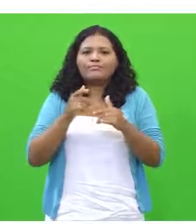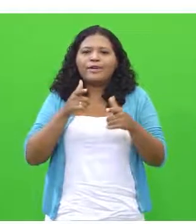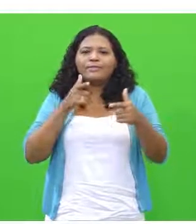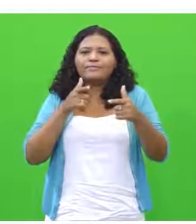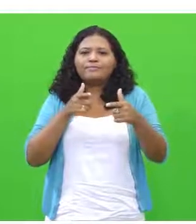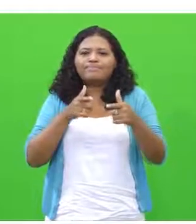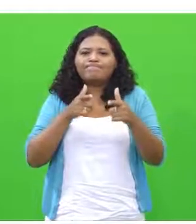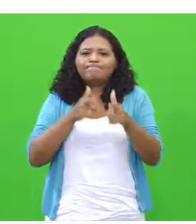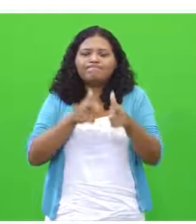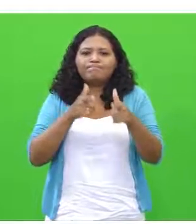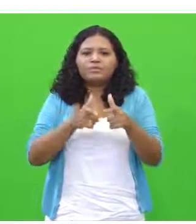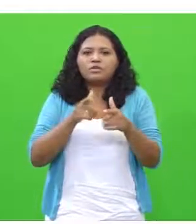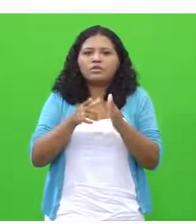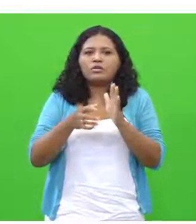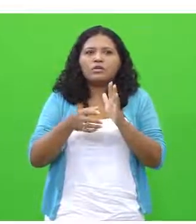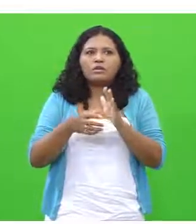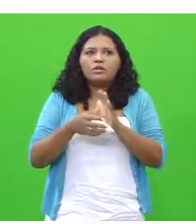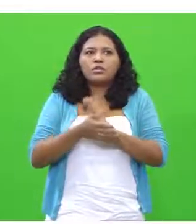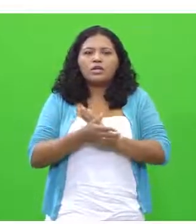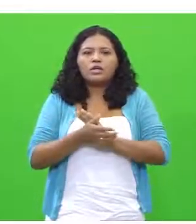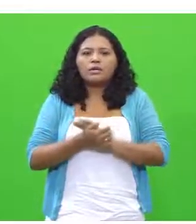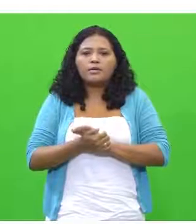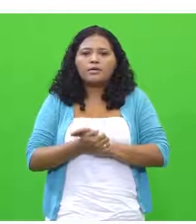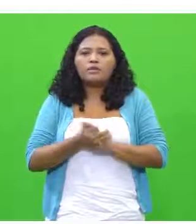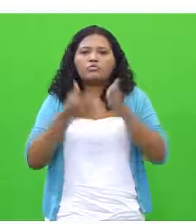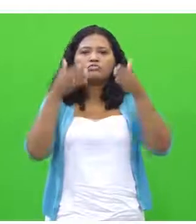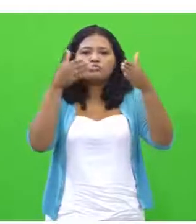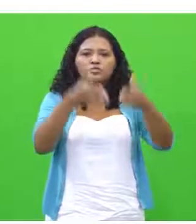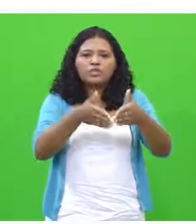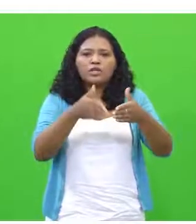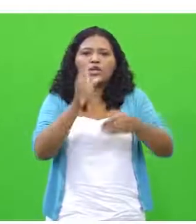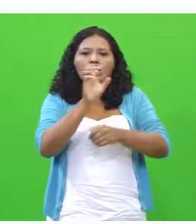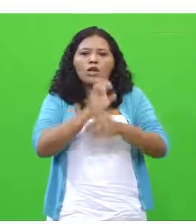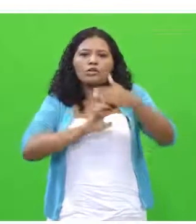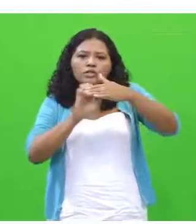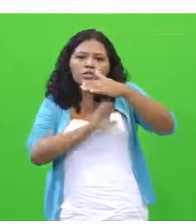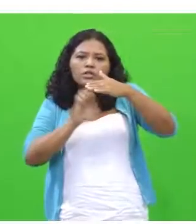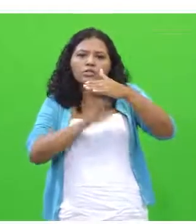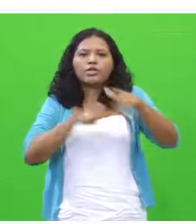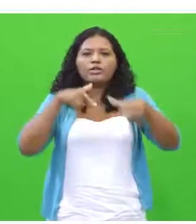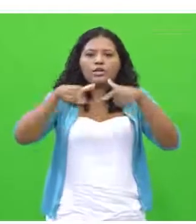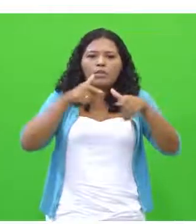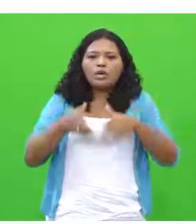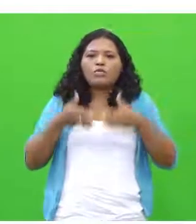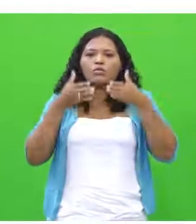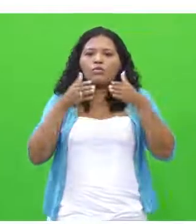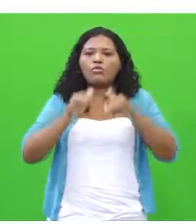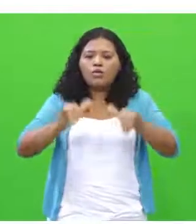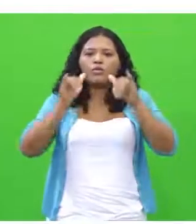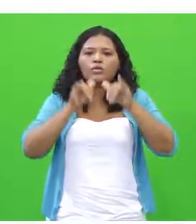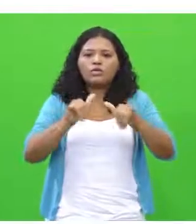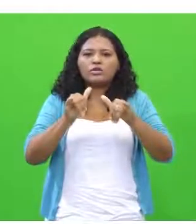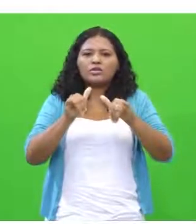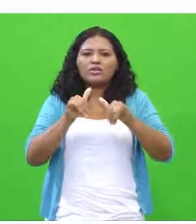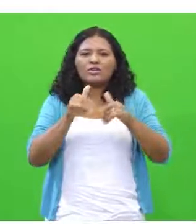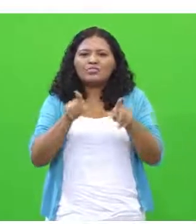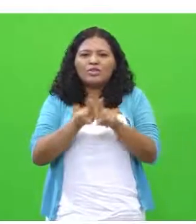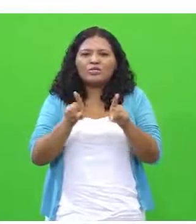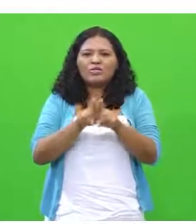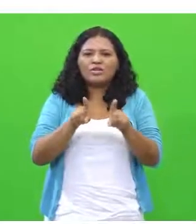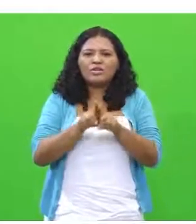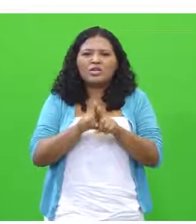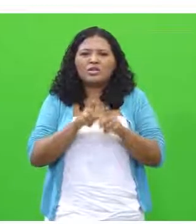porque nós estamos aí nos remetendo às empresas que trabalham com publicidade e o não-reconhecimento da